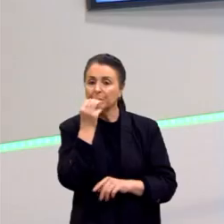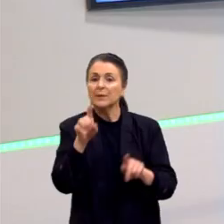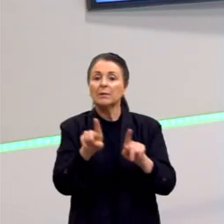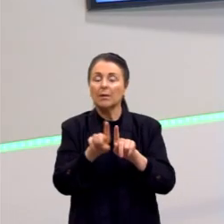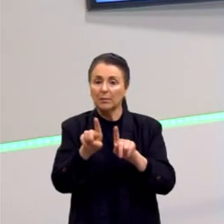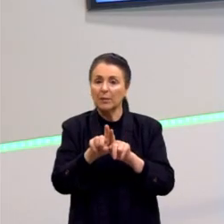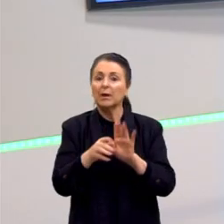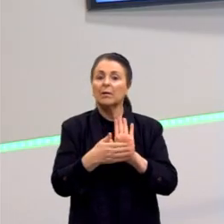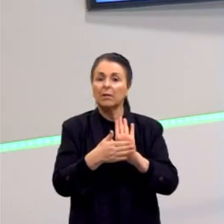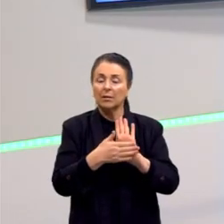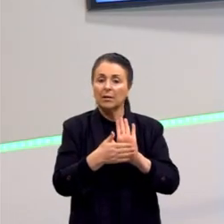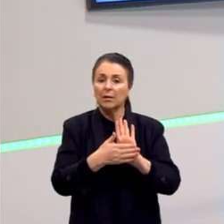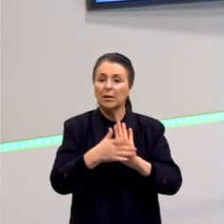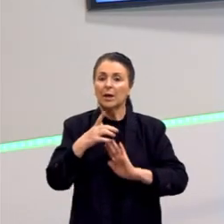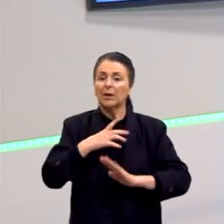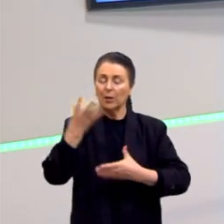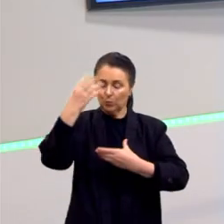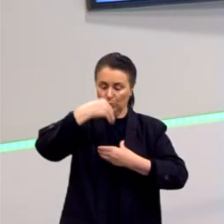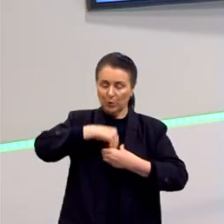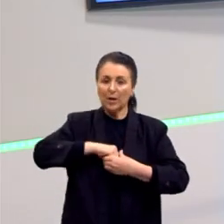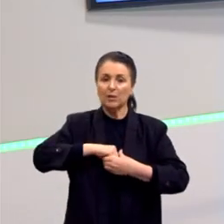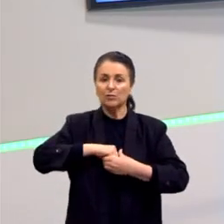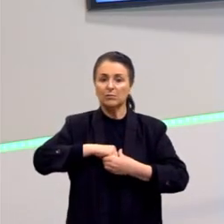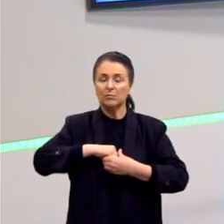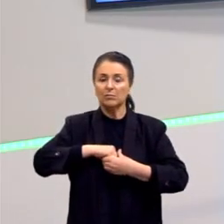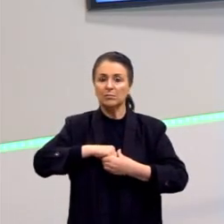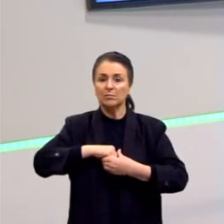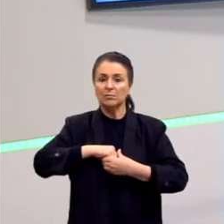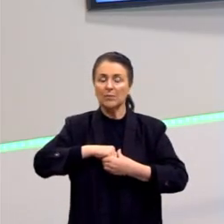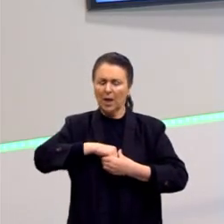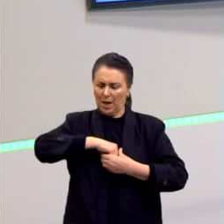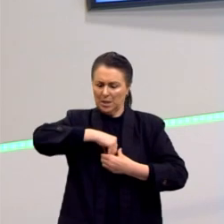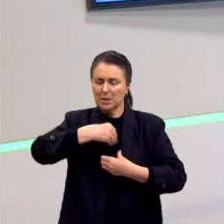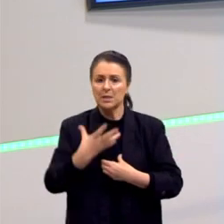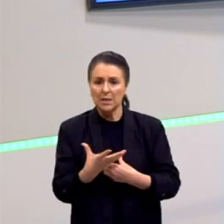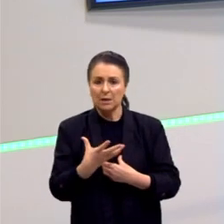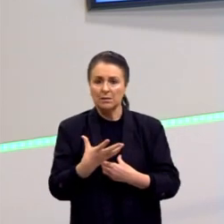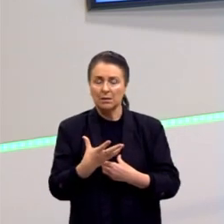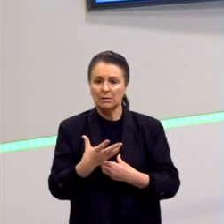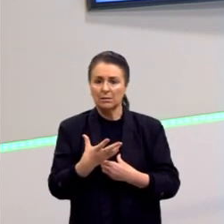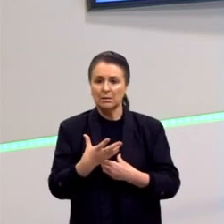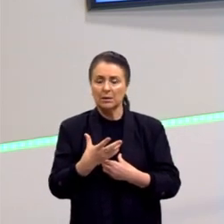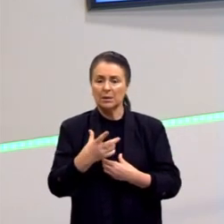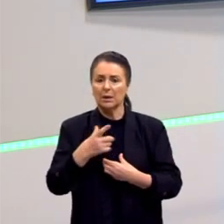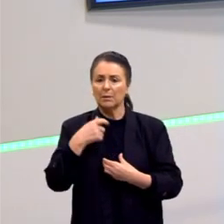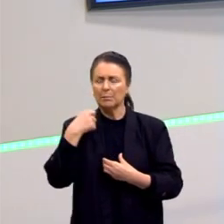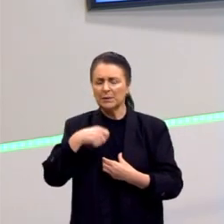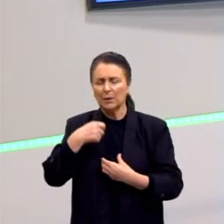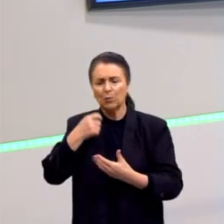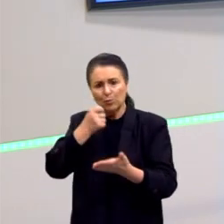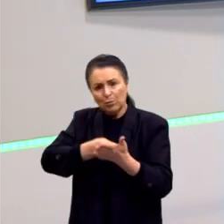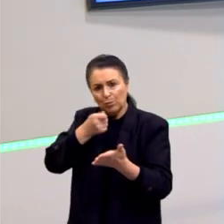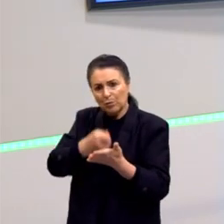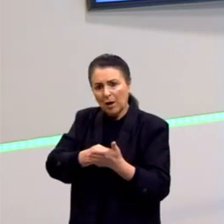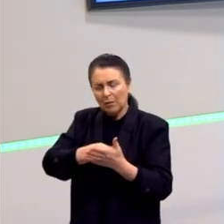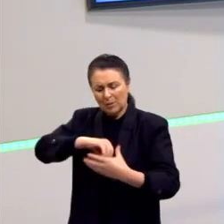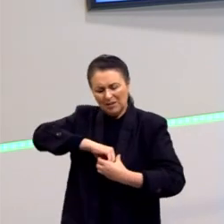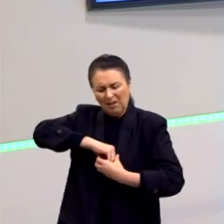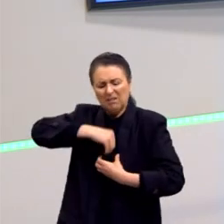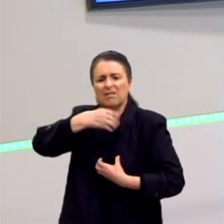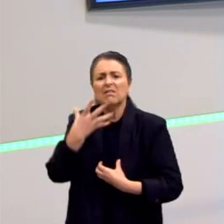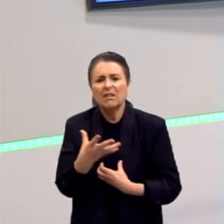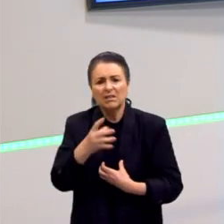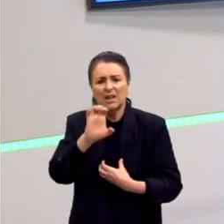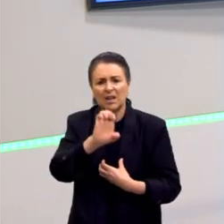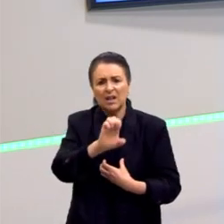o ente, a existência, e o ser, a essência. Nós devemos lutar por essa essência. Mas o que